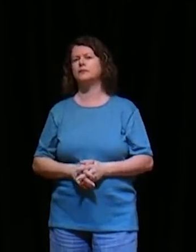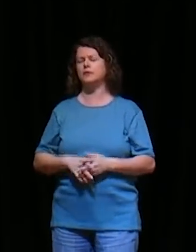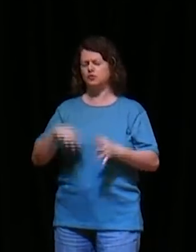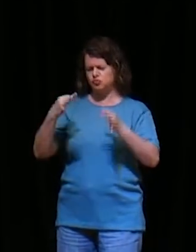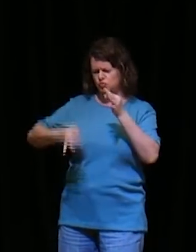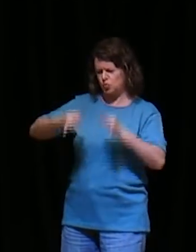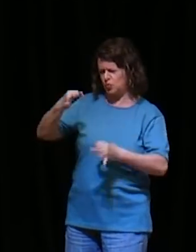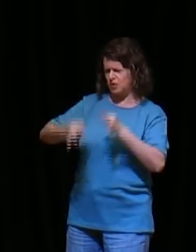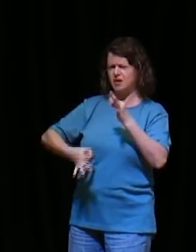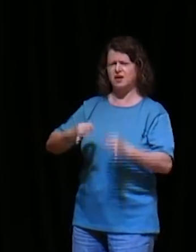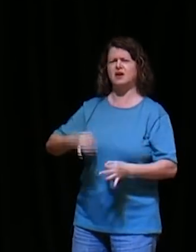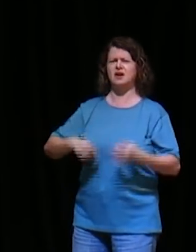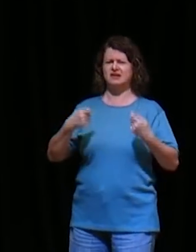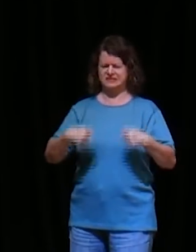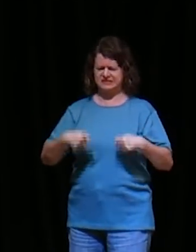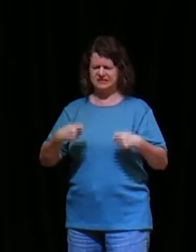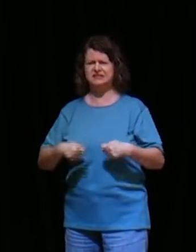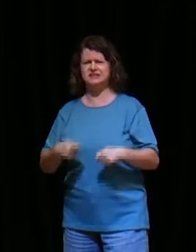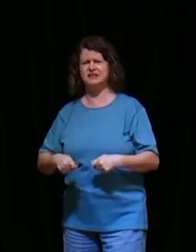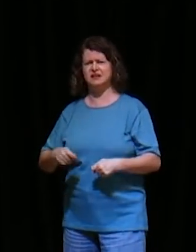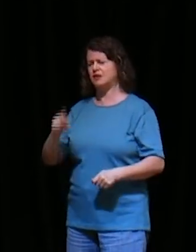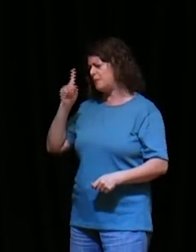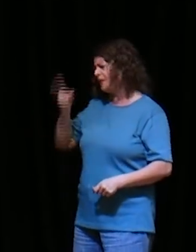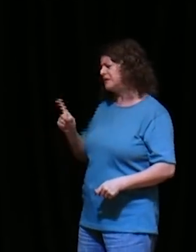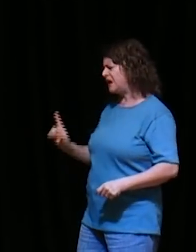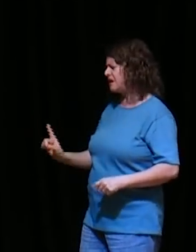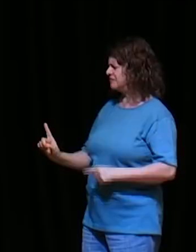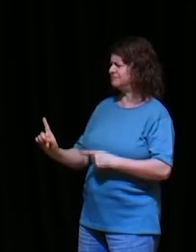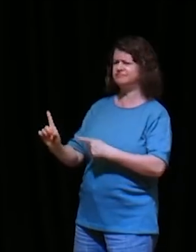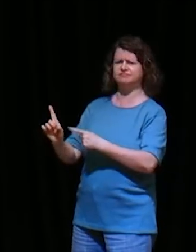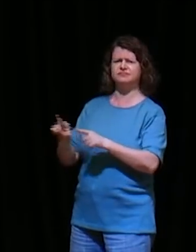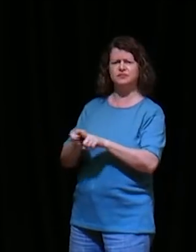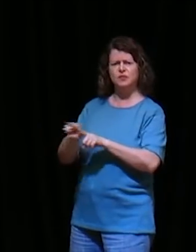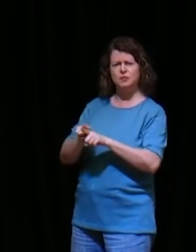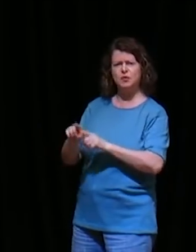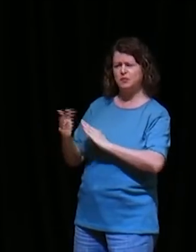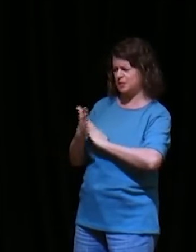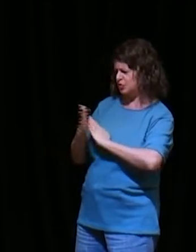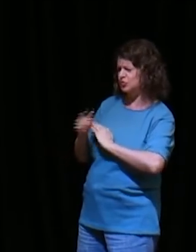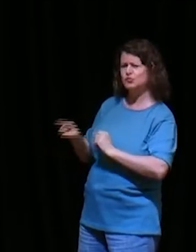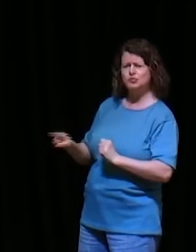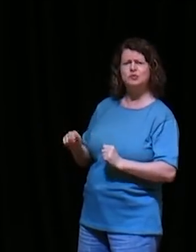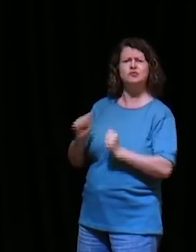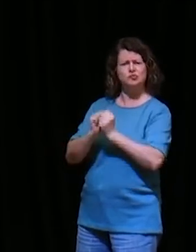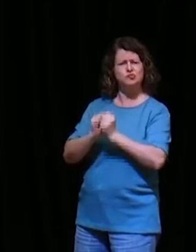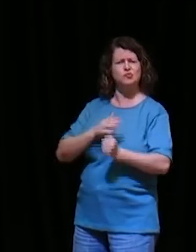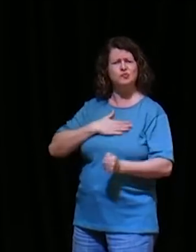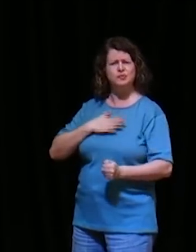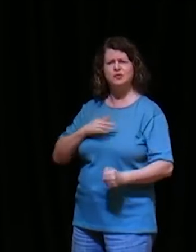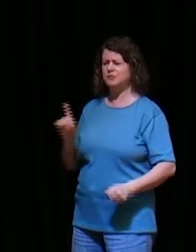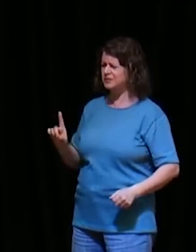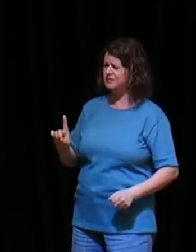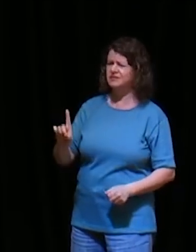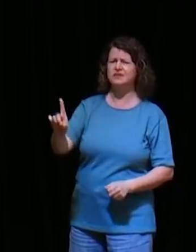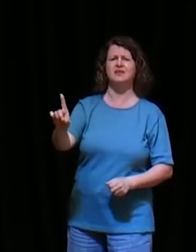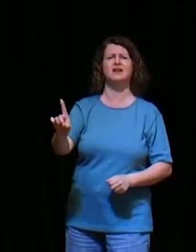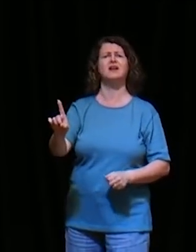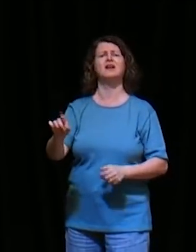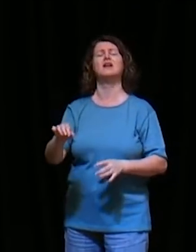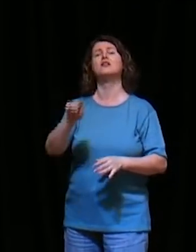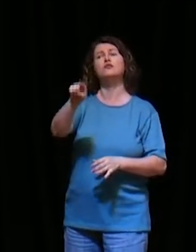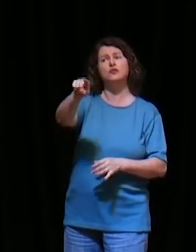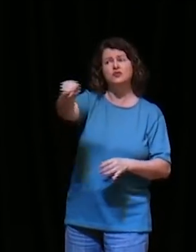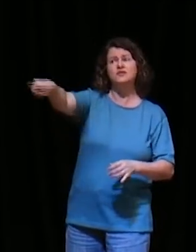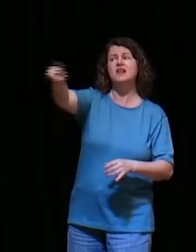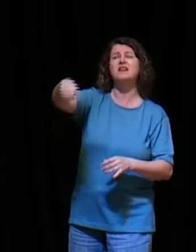necessário, mandar-vos, Epafrodito, meu irmão e cooperador, e companheiro nos combates, e vosso enviado, para prover as minhas necessidades,